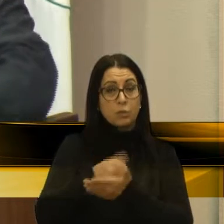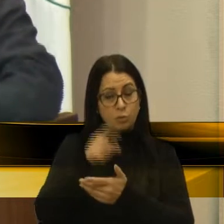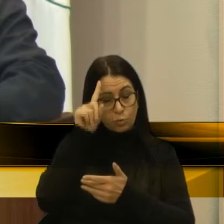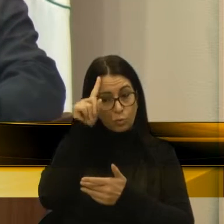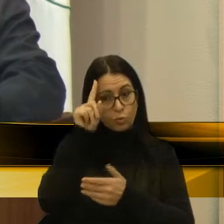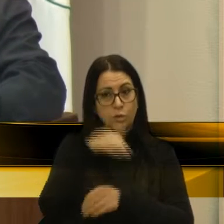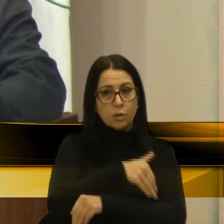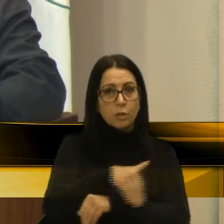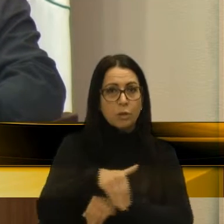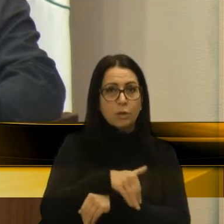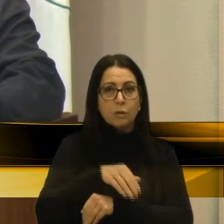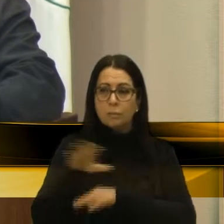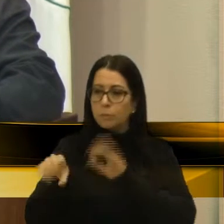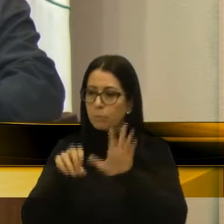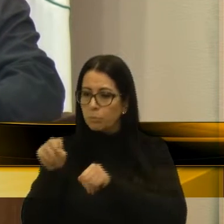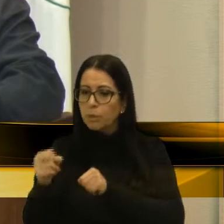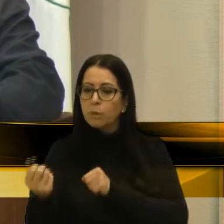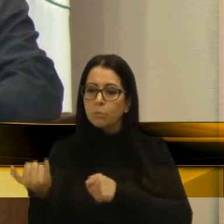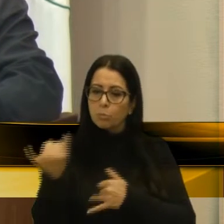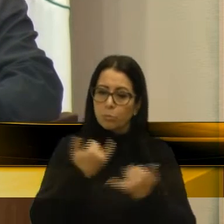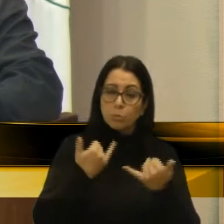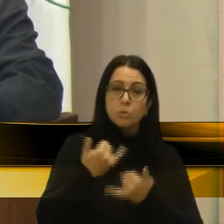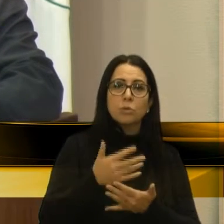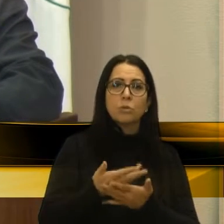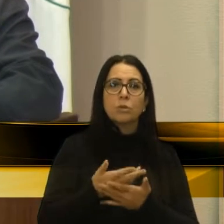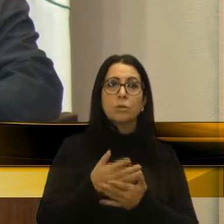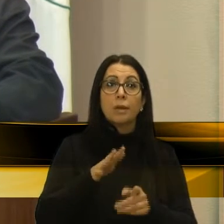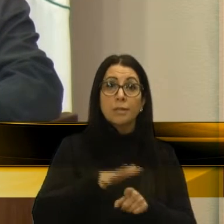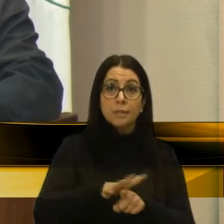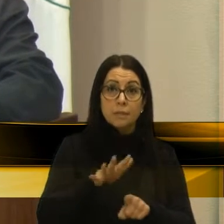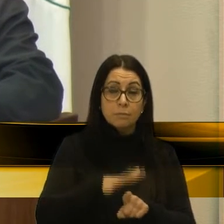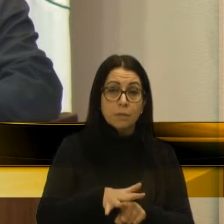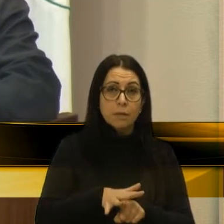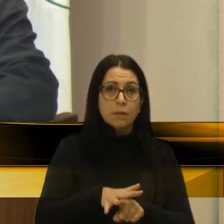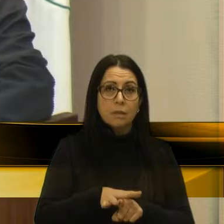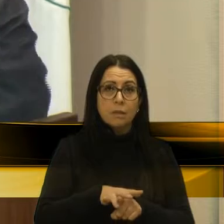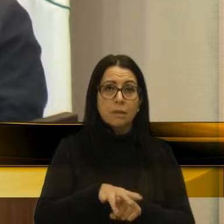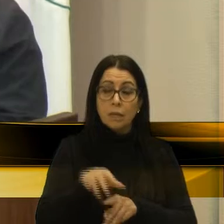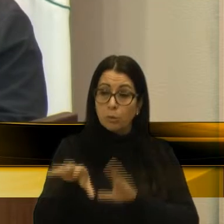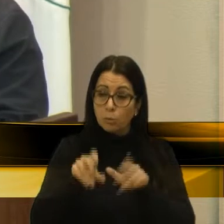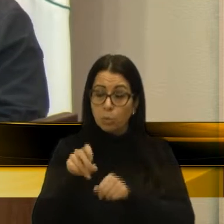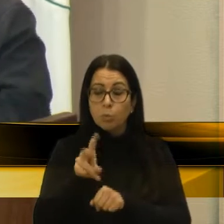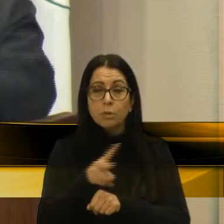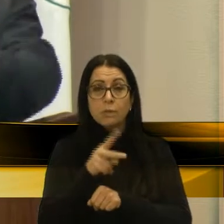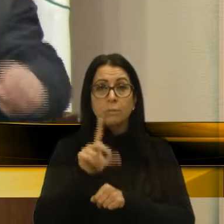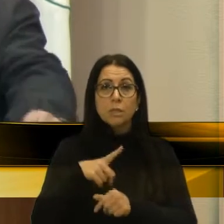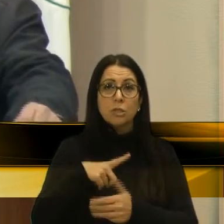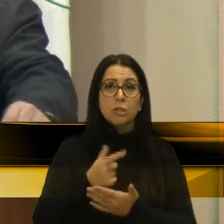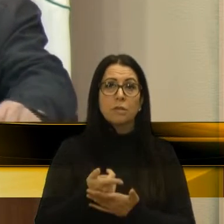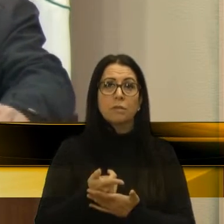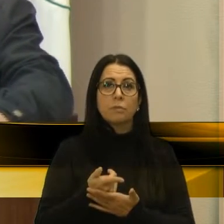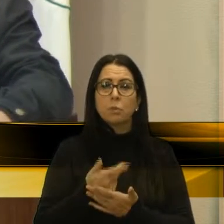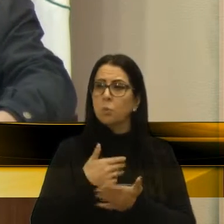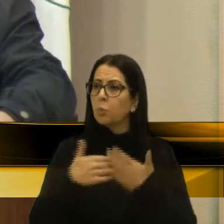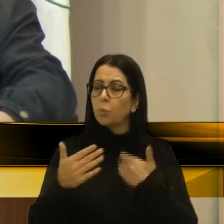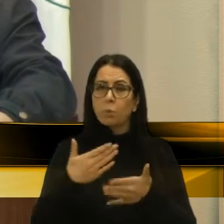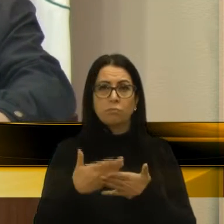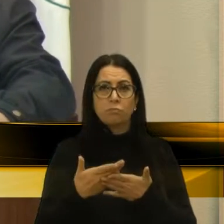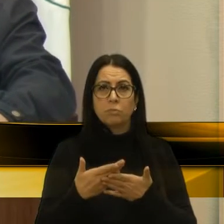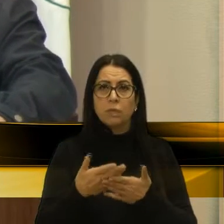correndo, buscando, trazendo demandas, indo atrás, toda vez que chega qualquer